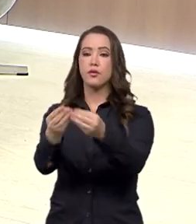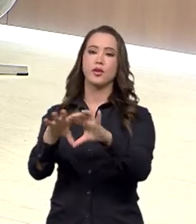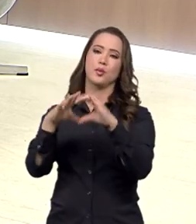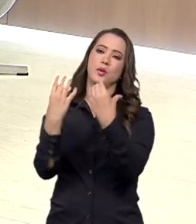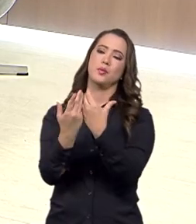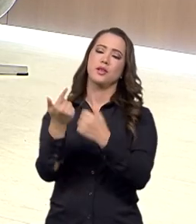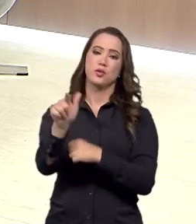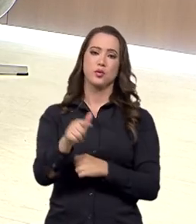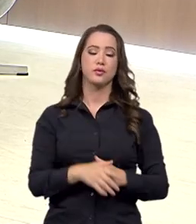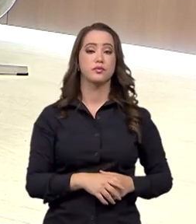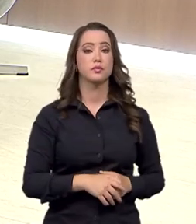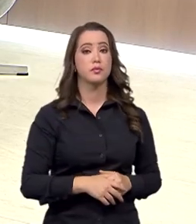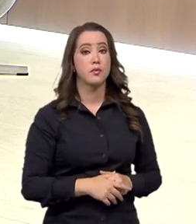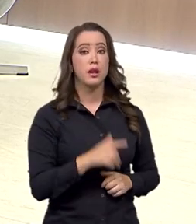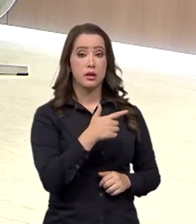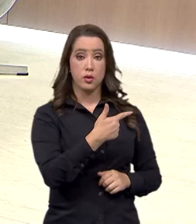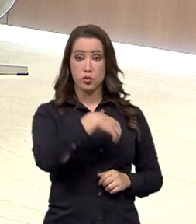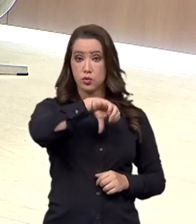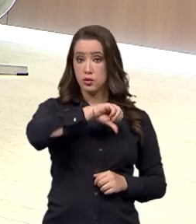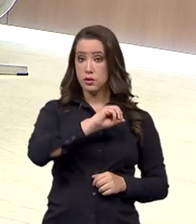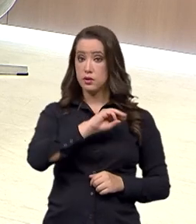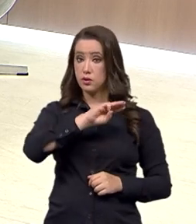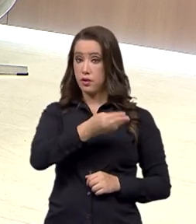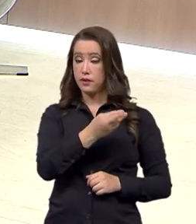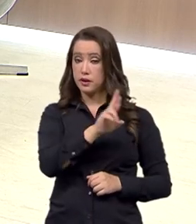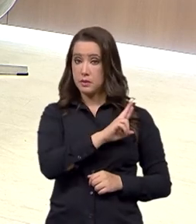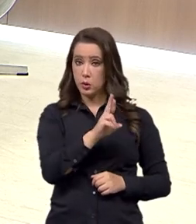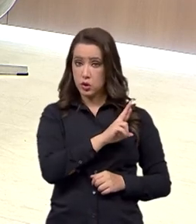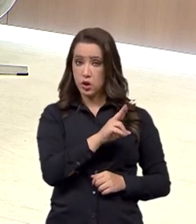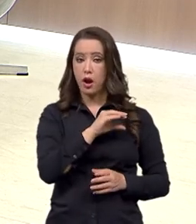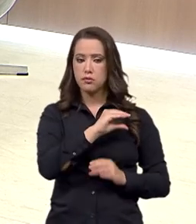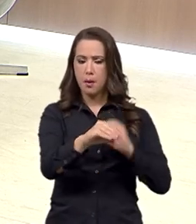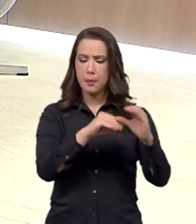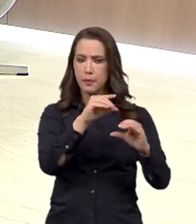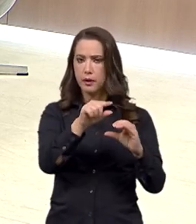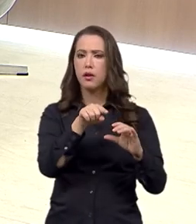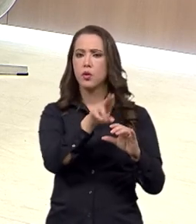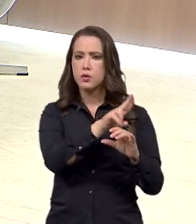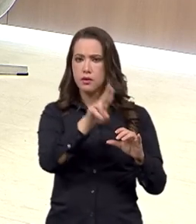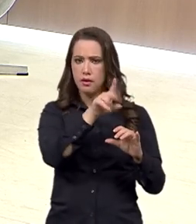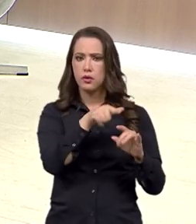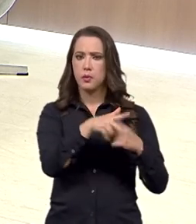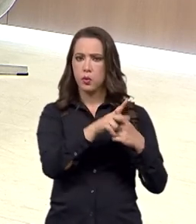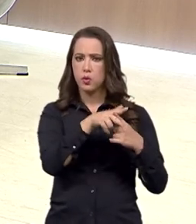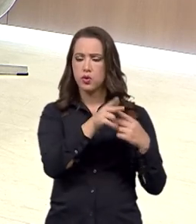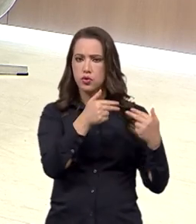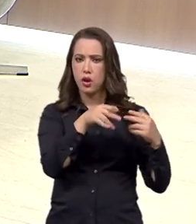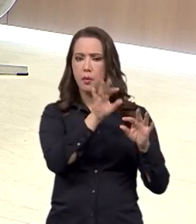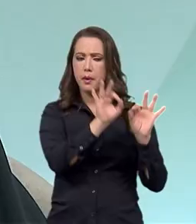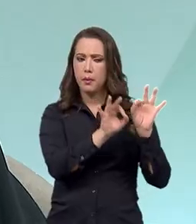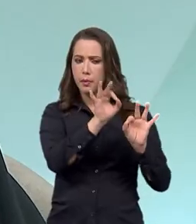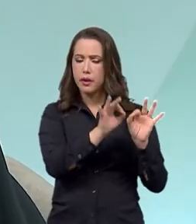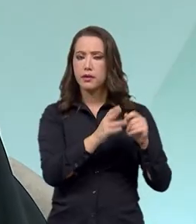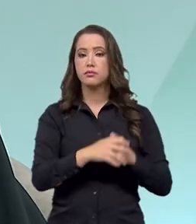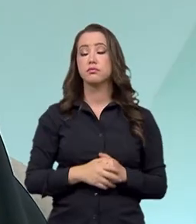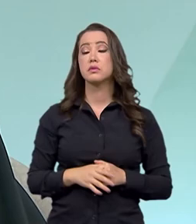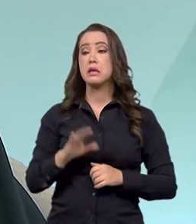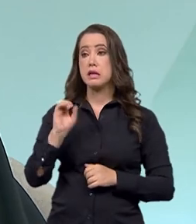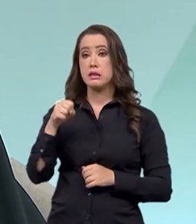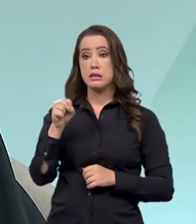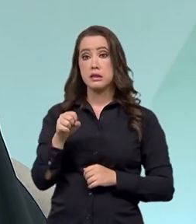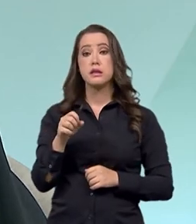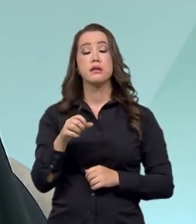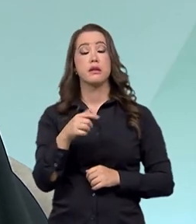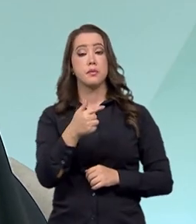empregados nessas 70 obras. Agora, tem outras 76 em andamento no país, é isso, Larissa? temos 76 obras agora em plena